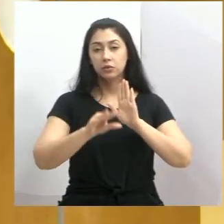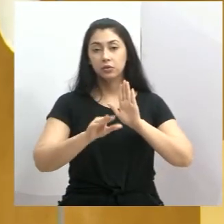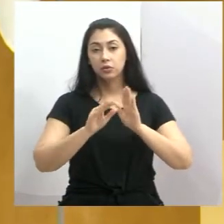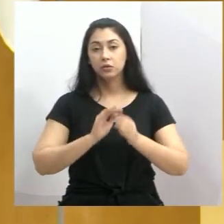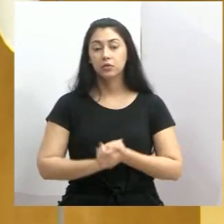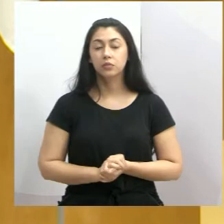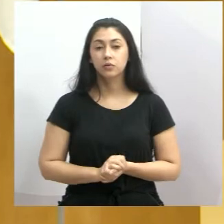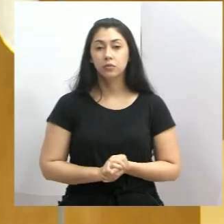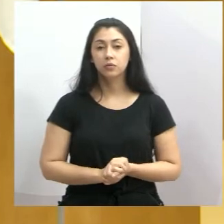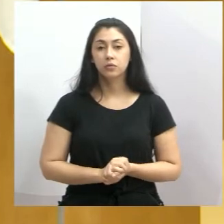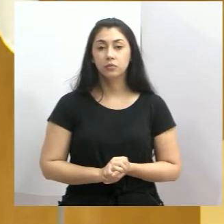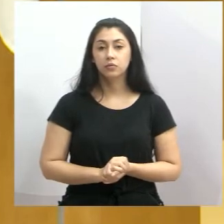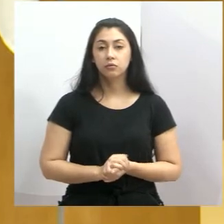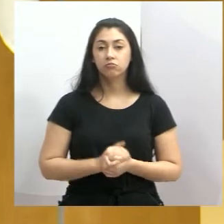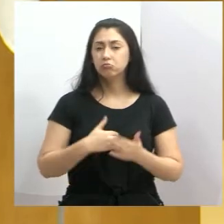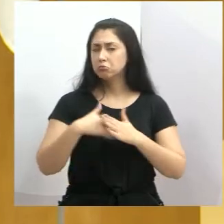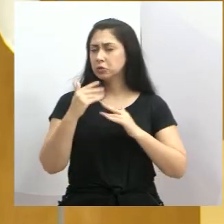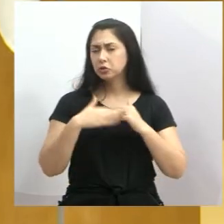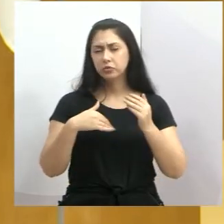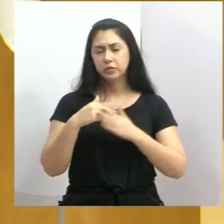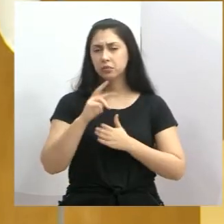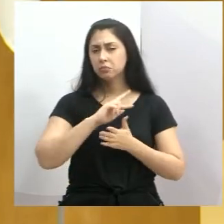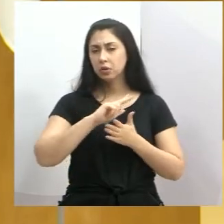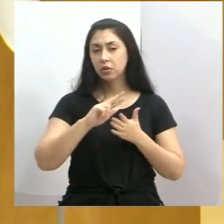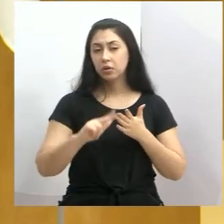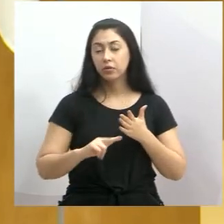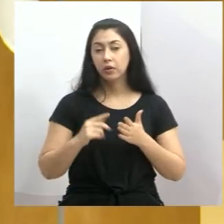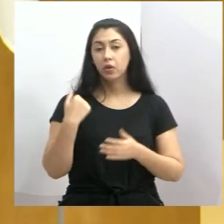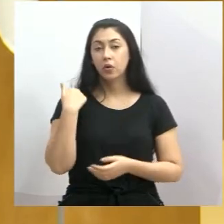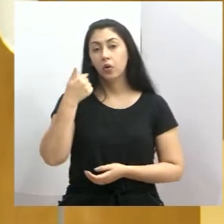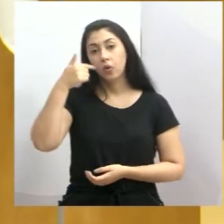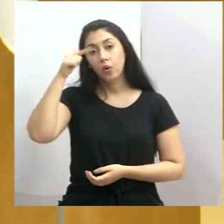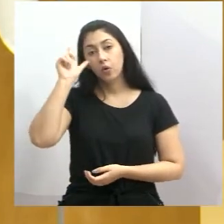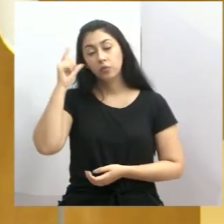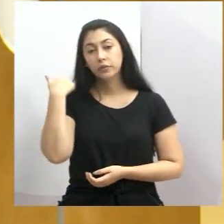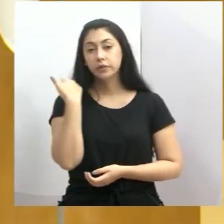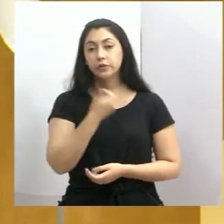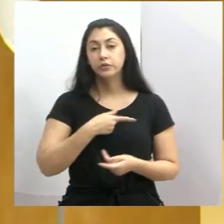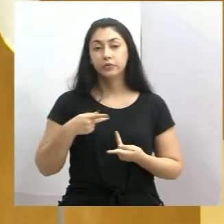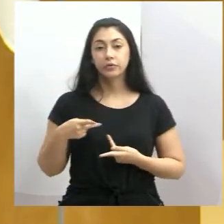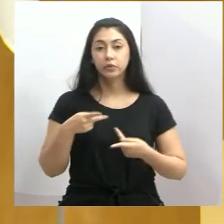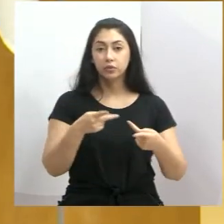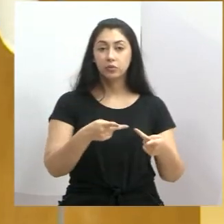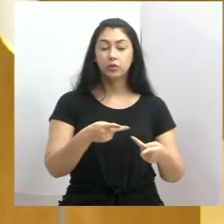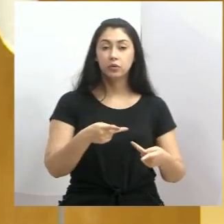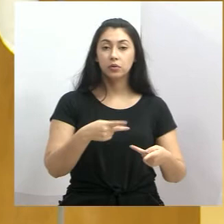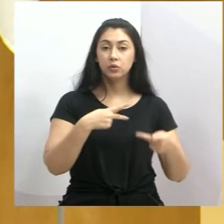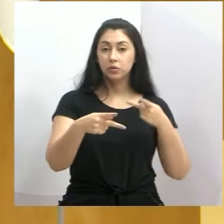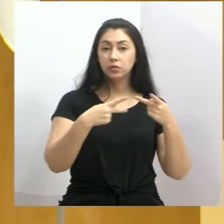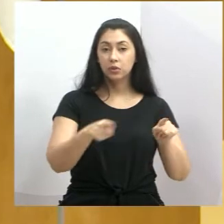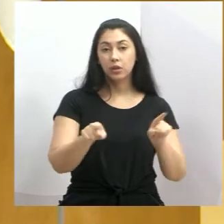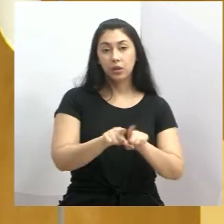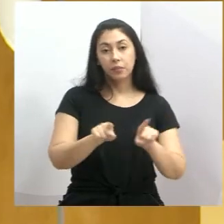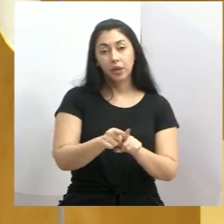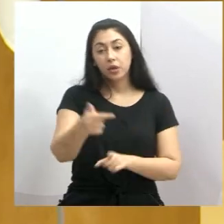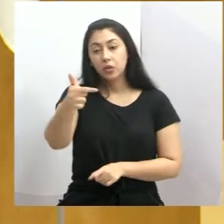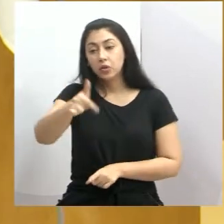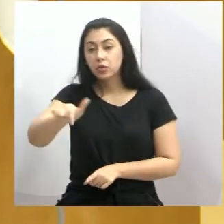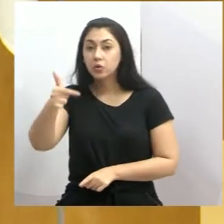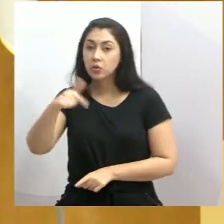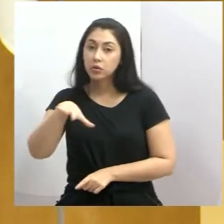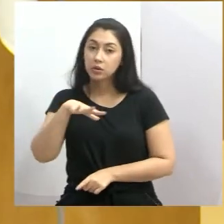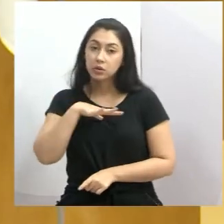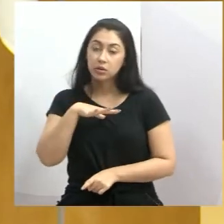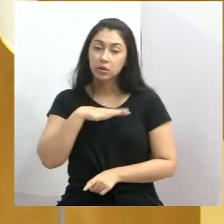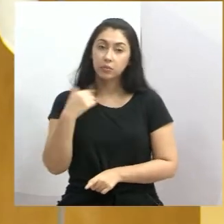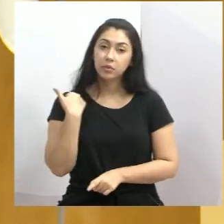indicando atividade delegada. E a gente foi lá ontem e foi mais em algumas outras cidades que existem atividades delegadas para que